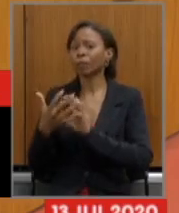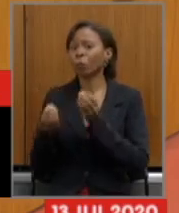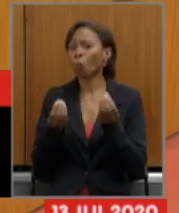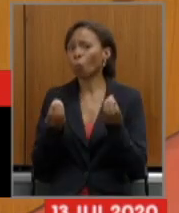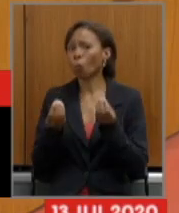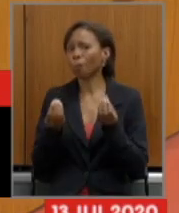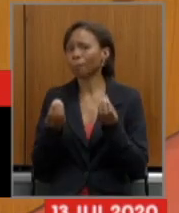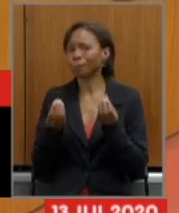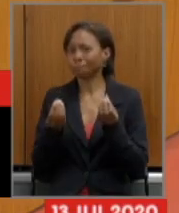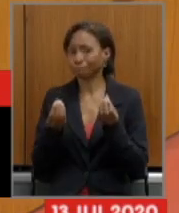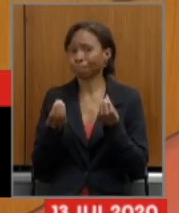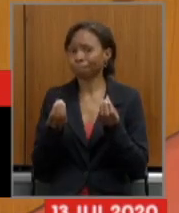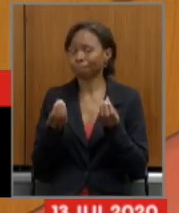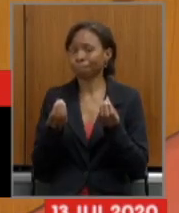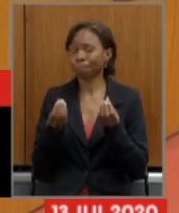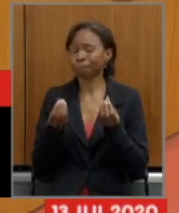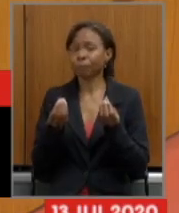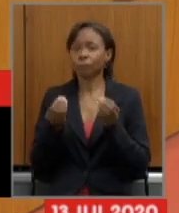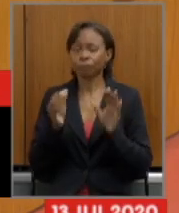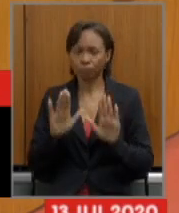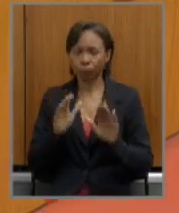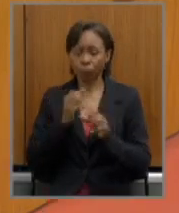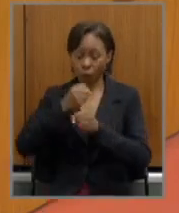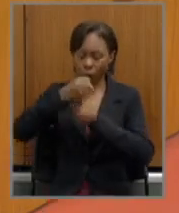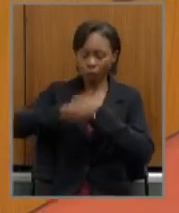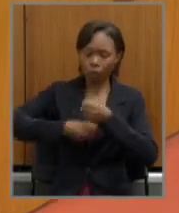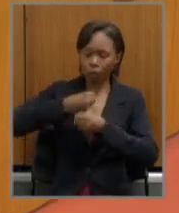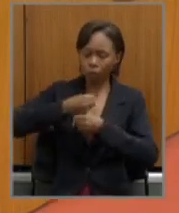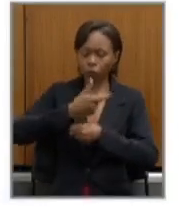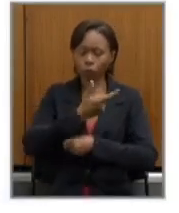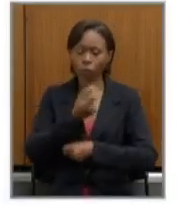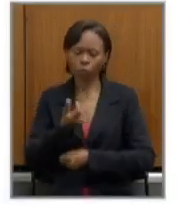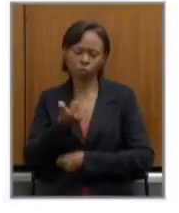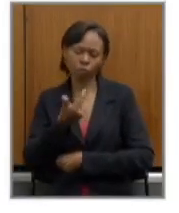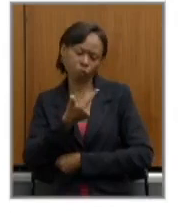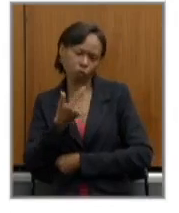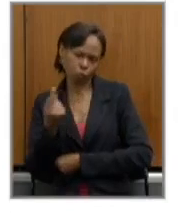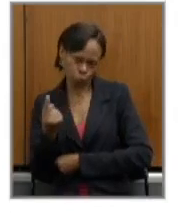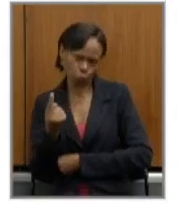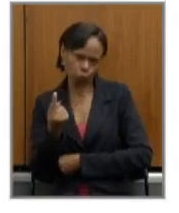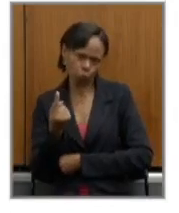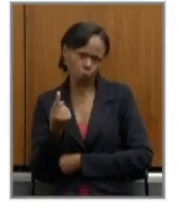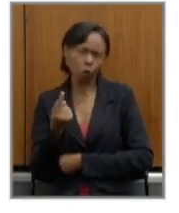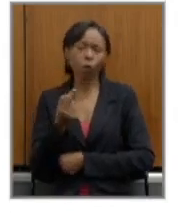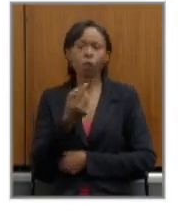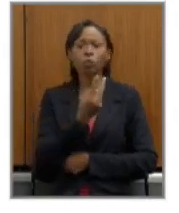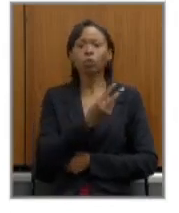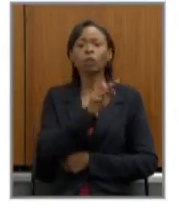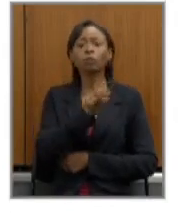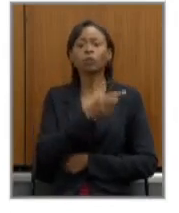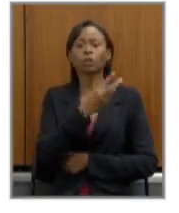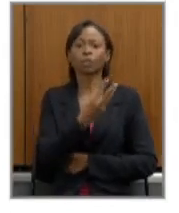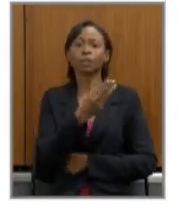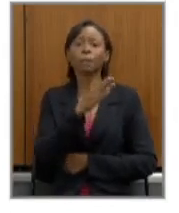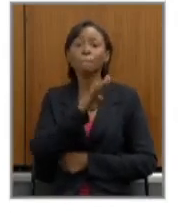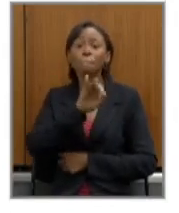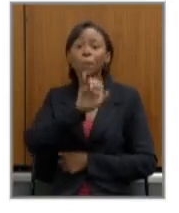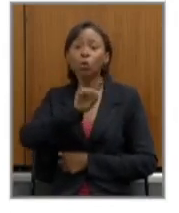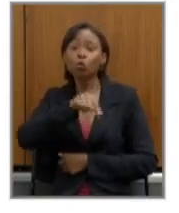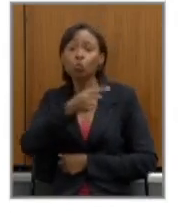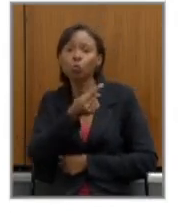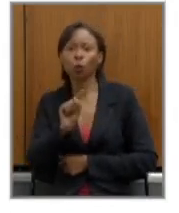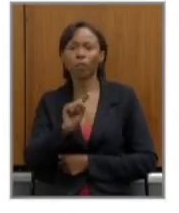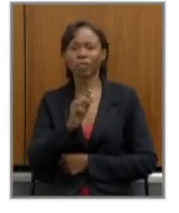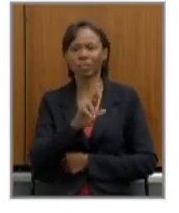2021 seria 2,3 bilhões de reais